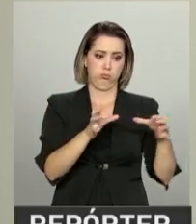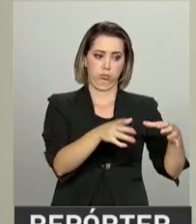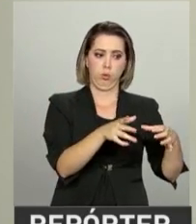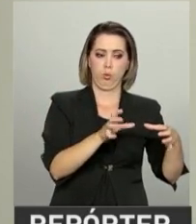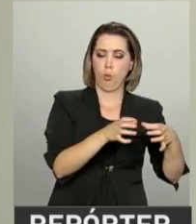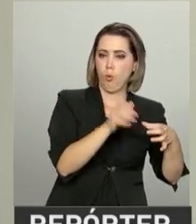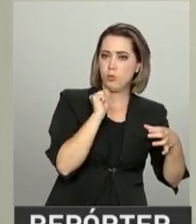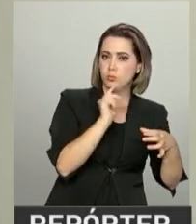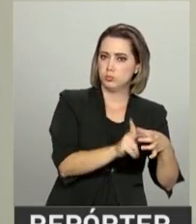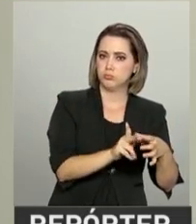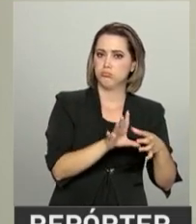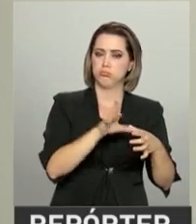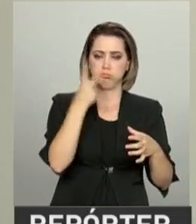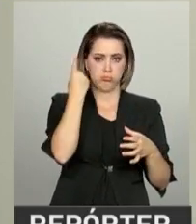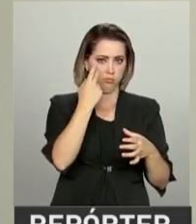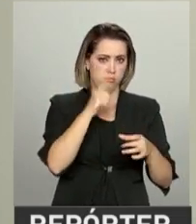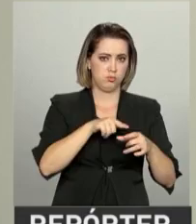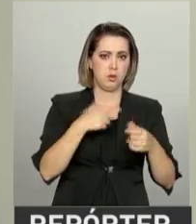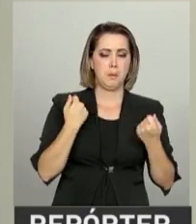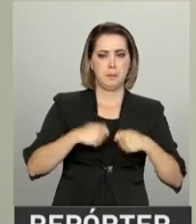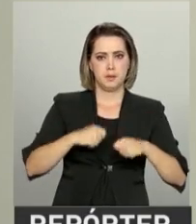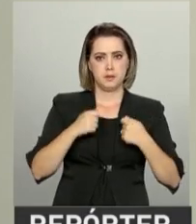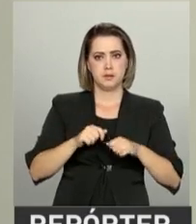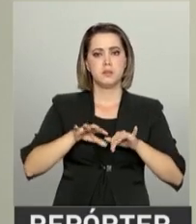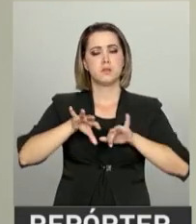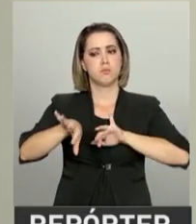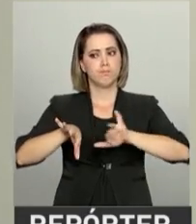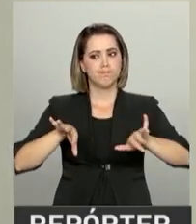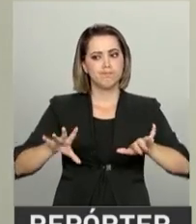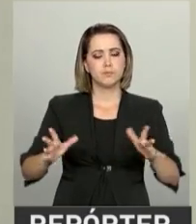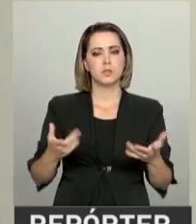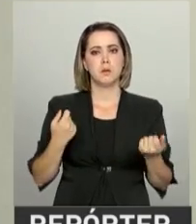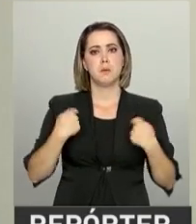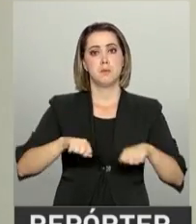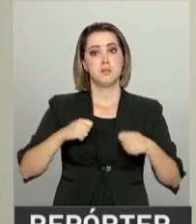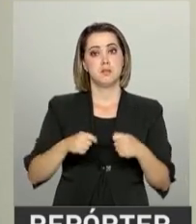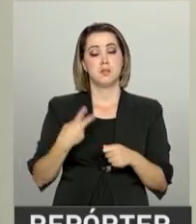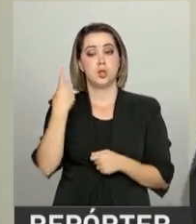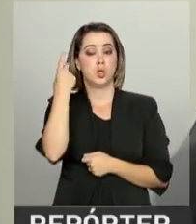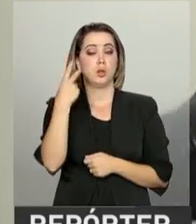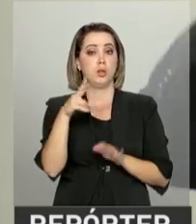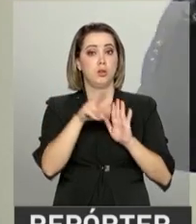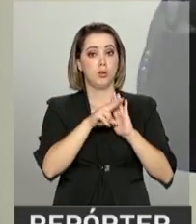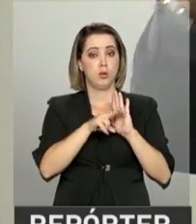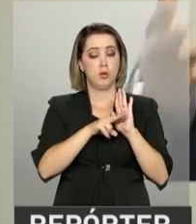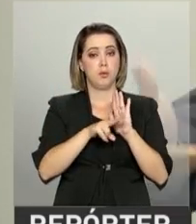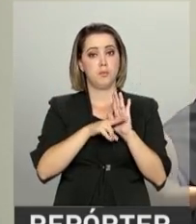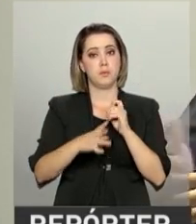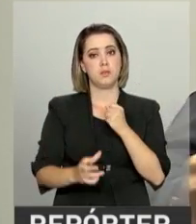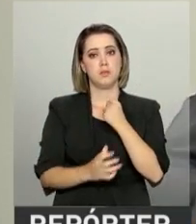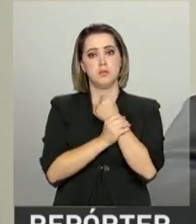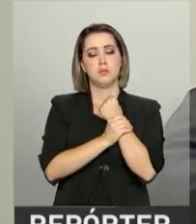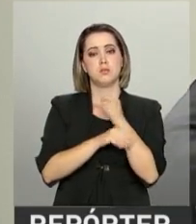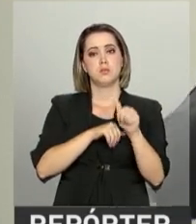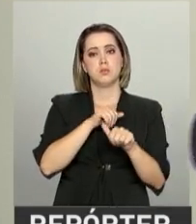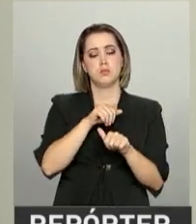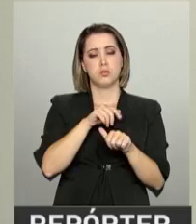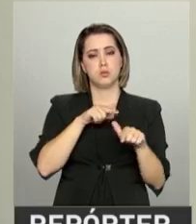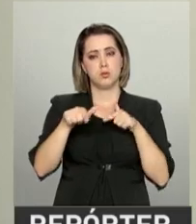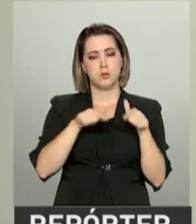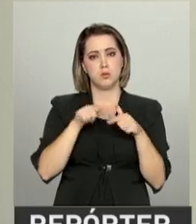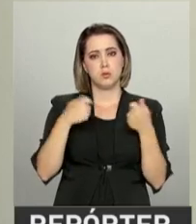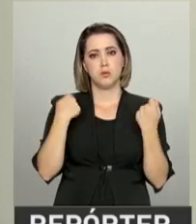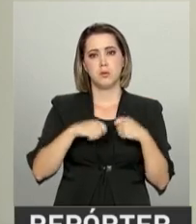O trabalhador tem que ter proteção individual, tem que ter equipamento, tem que ter normas de segurança do trabalho, tem que ter escalas de revezamento,